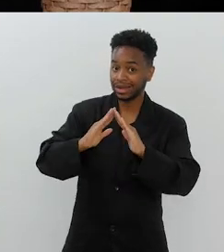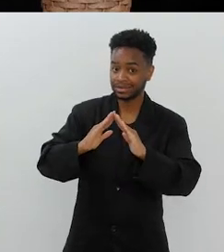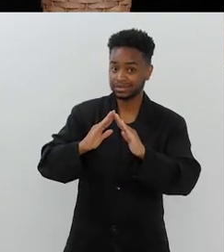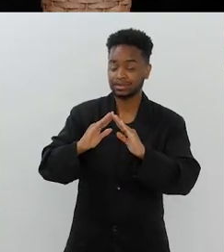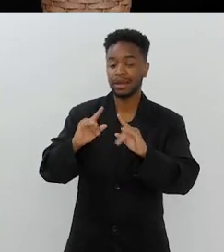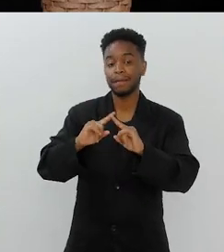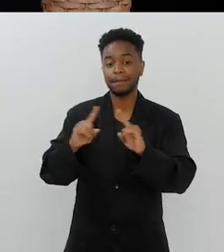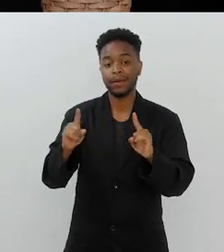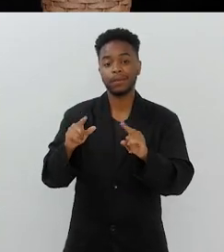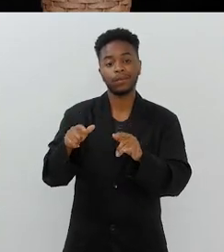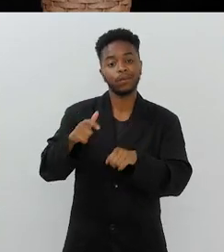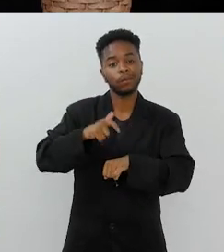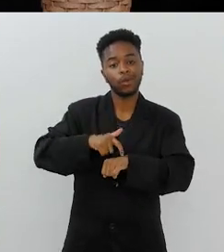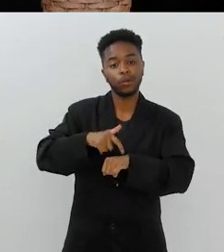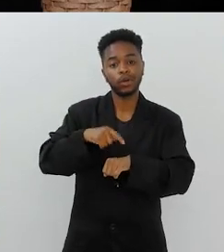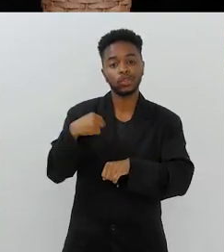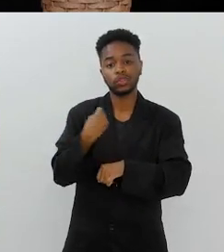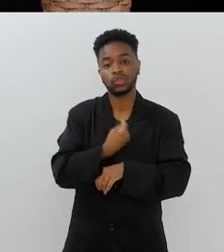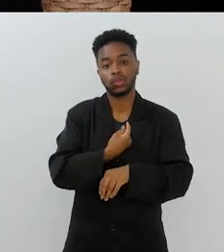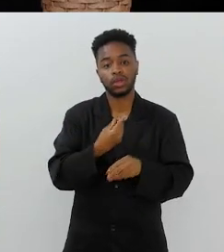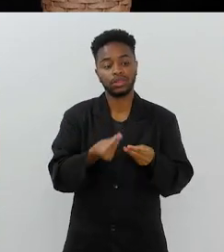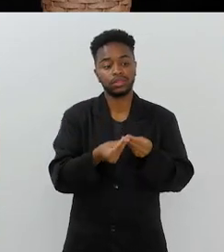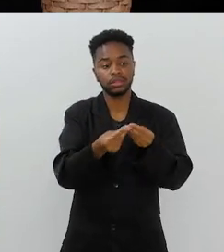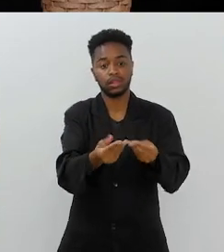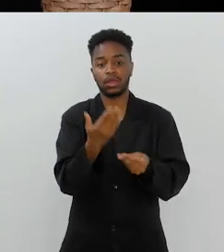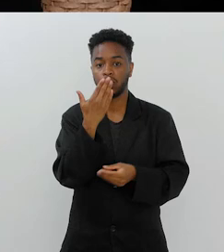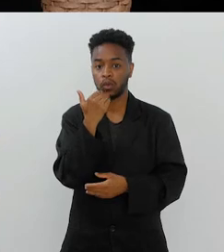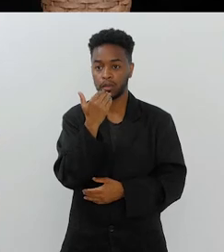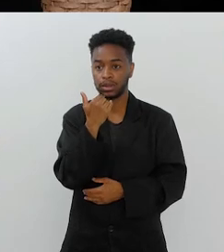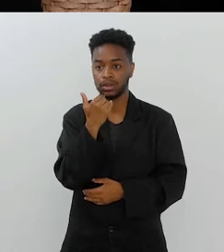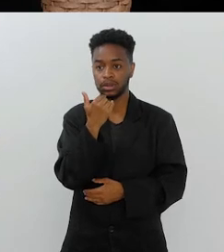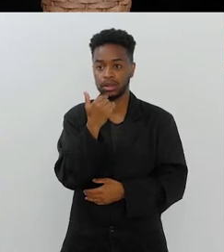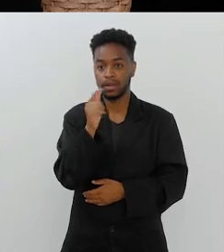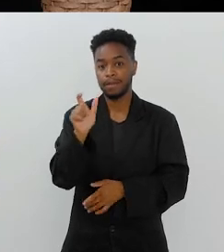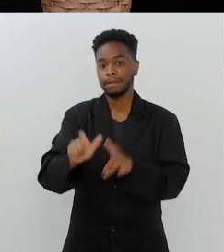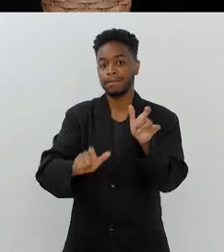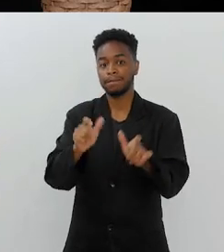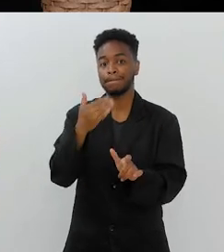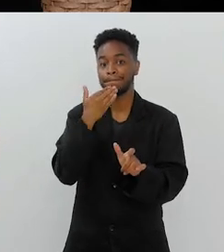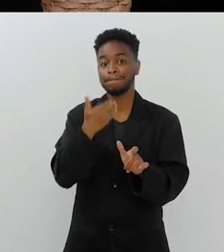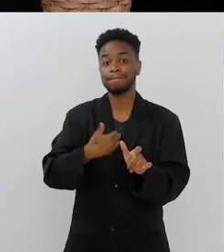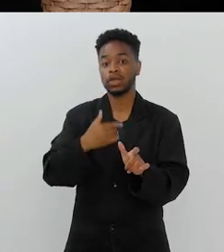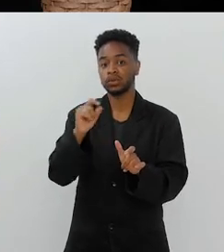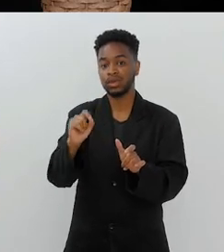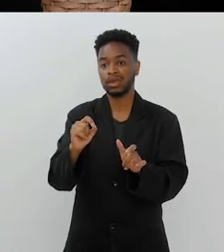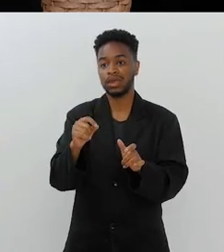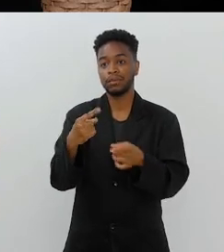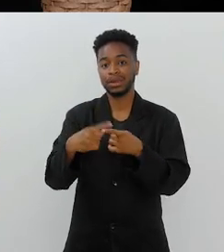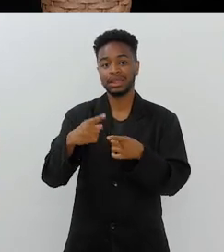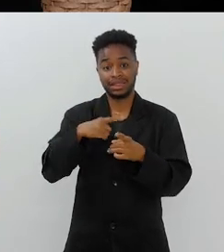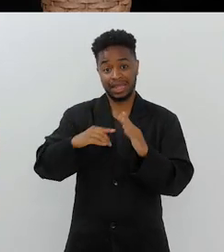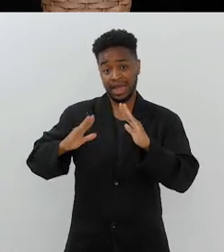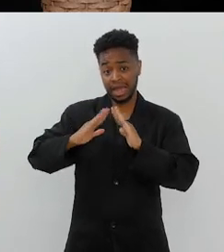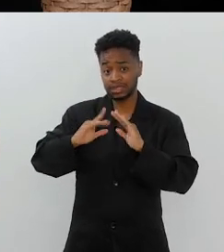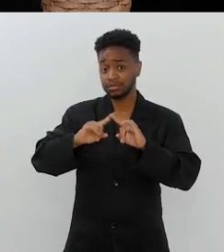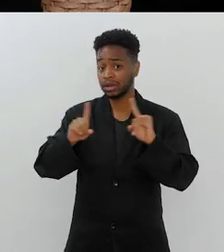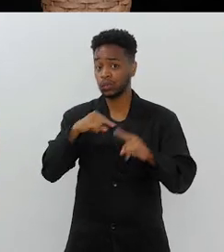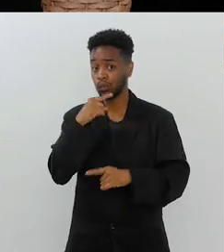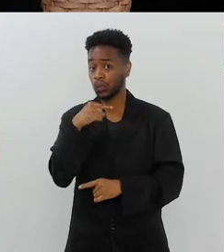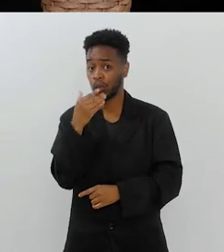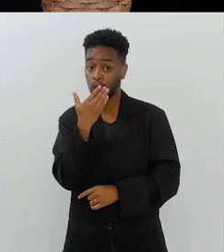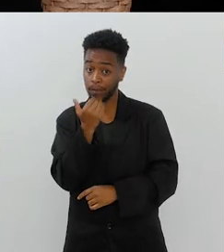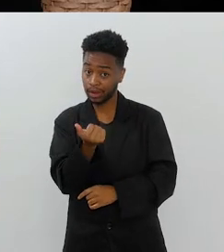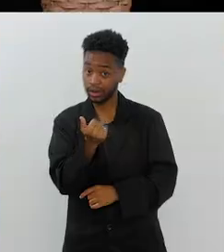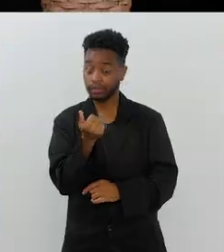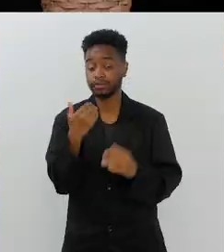moradia, mas que quando a gente chega para entregar a refeição, elas vêm nos pedir a refeição porque ela tem moradia, mas ela